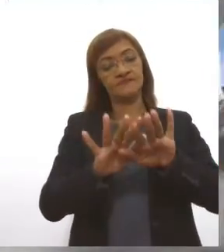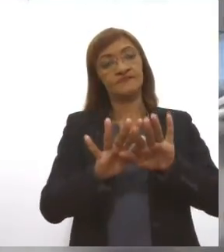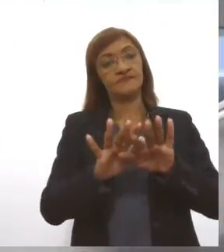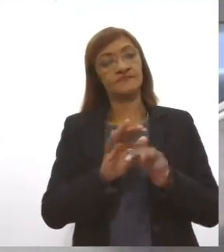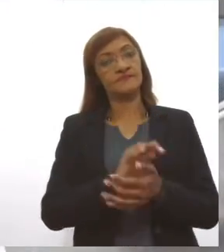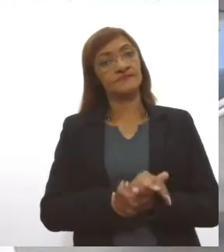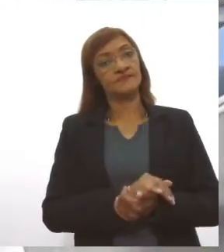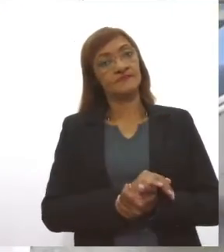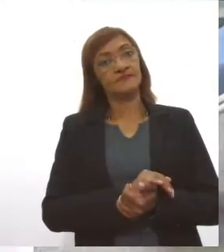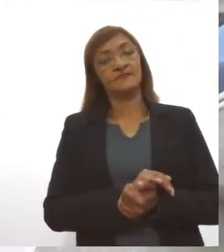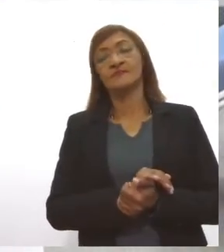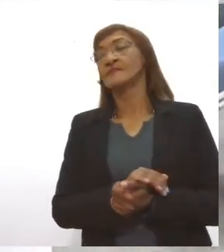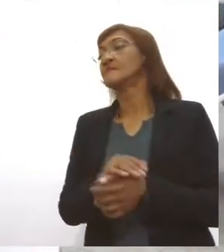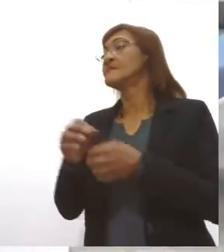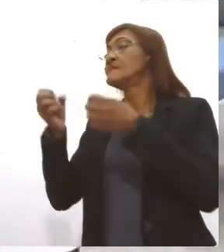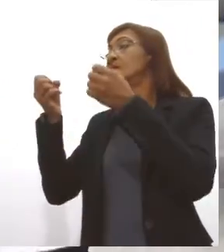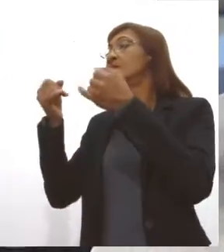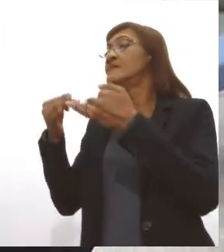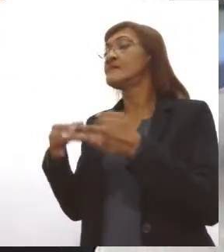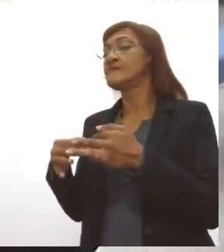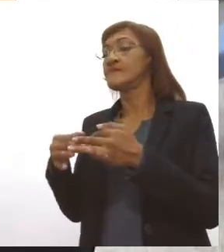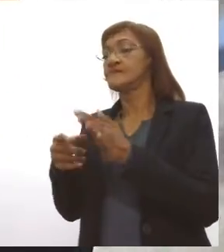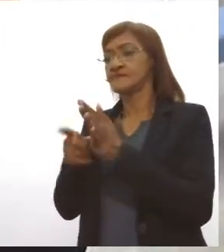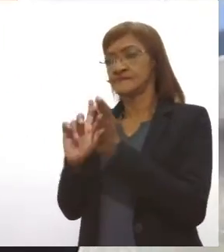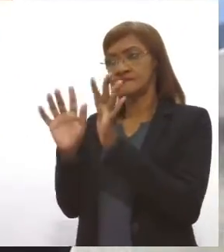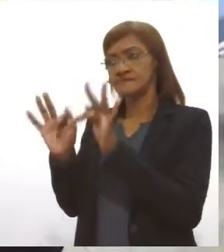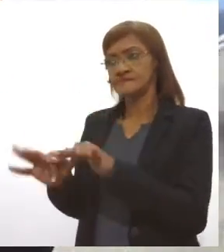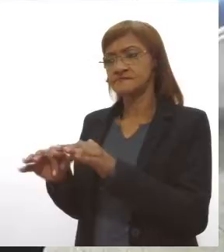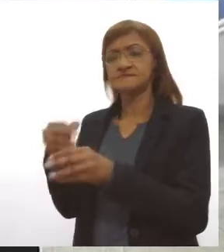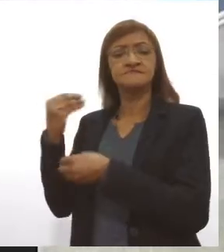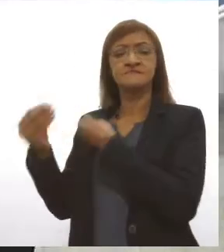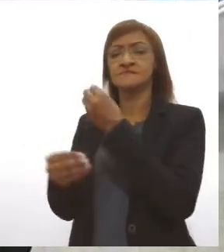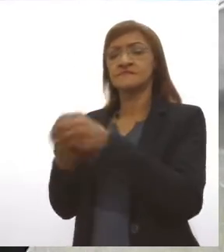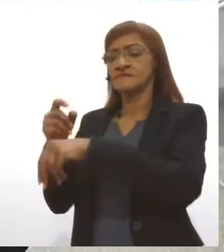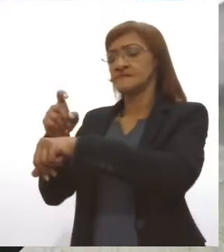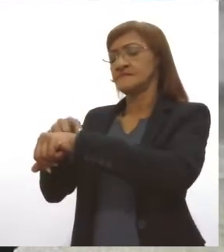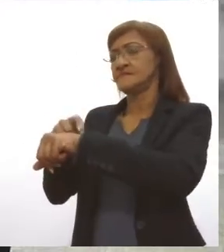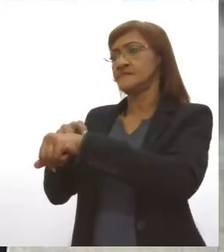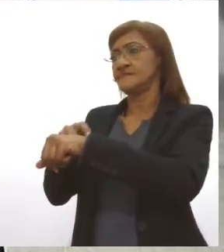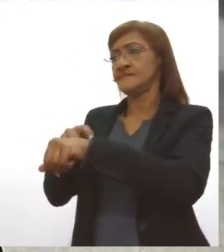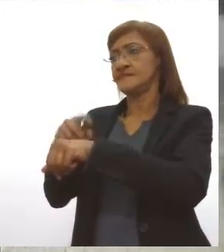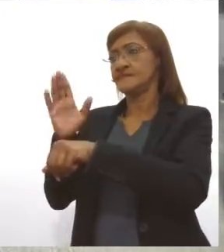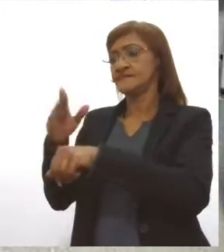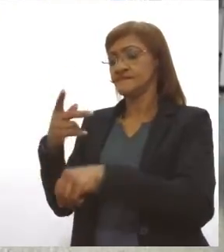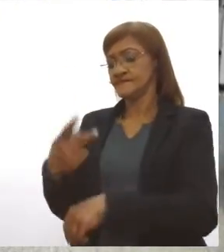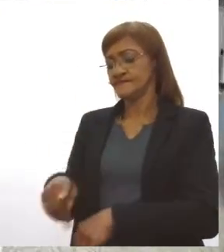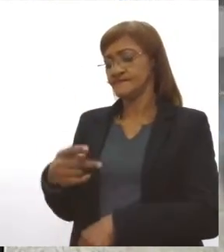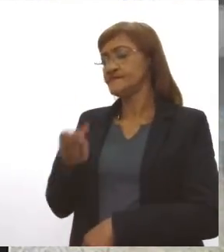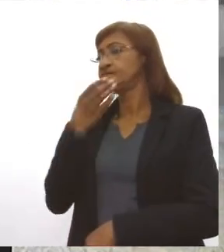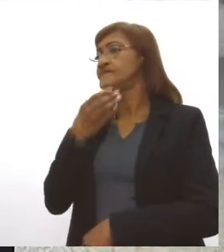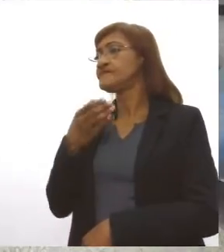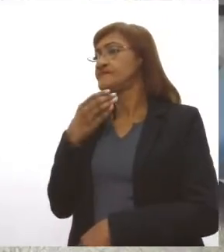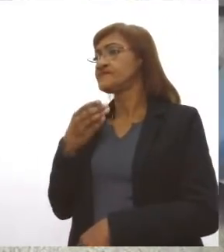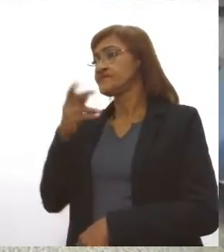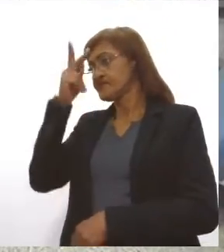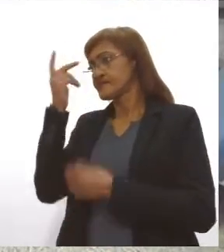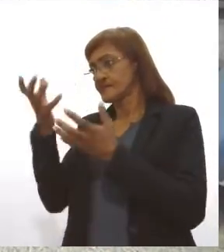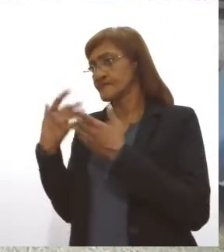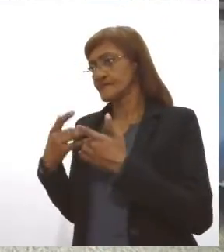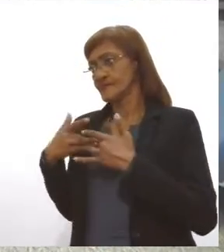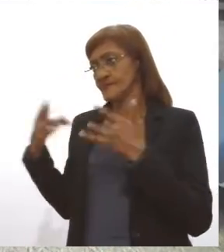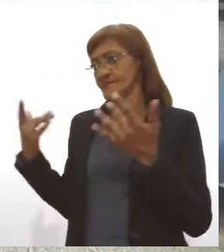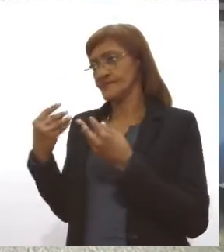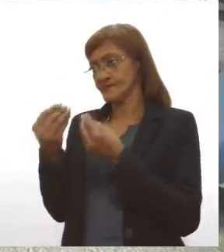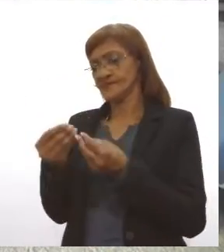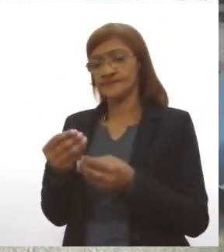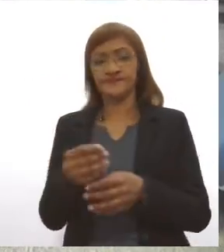Explica para a gente, para a gente finalizar, como é que ficam os horários nesse período de final de ano, para quem quer vir doar? No feriado